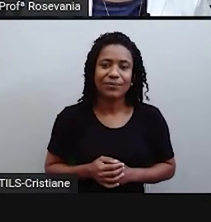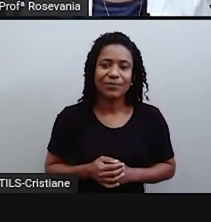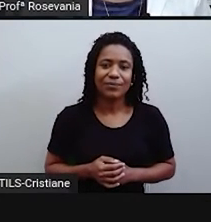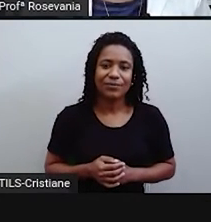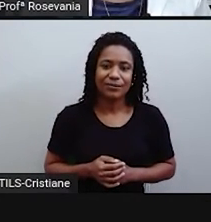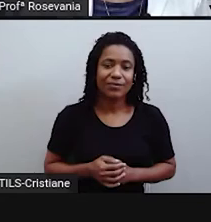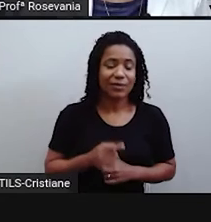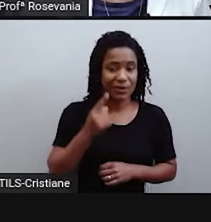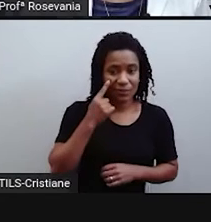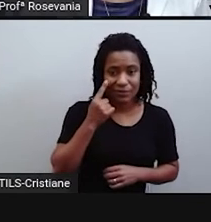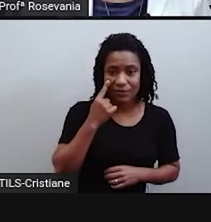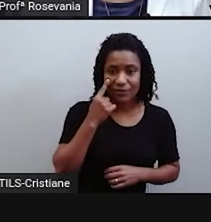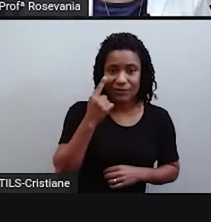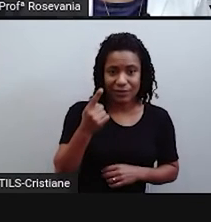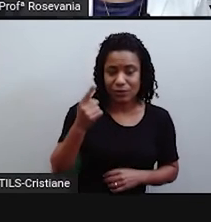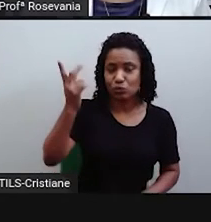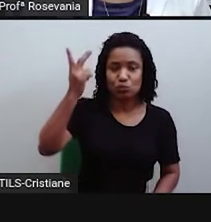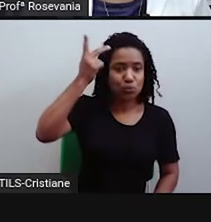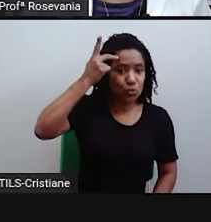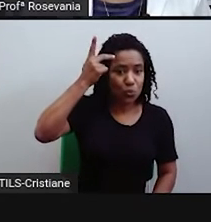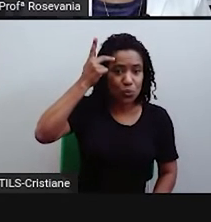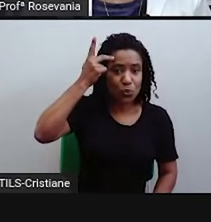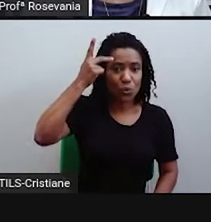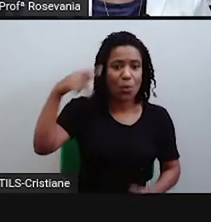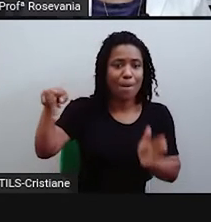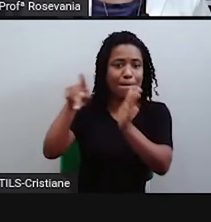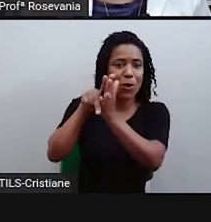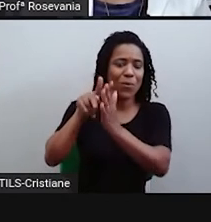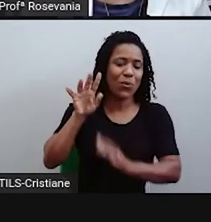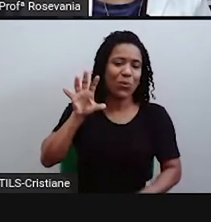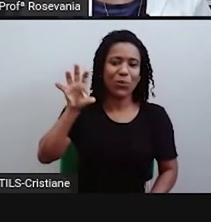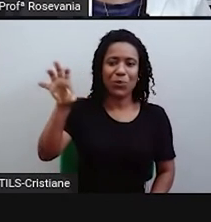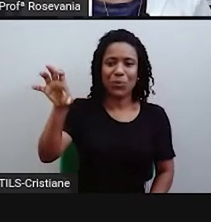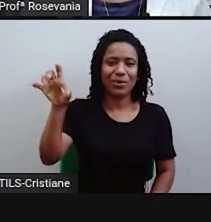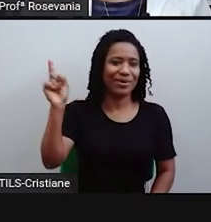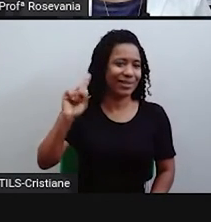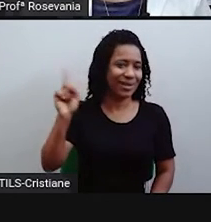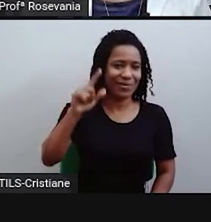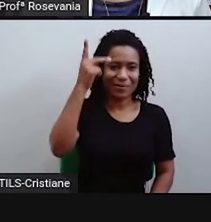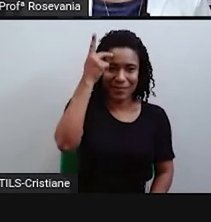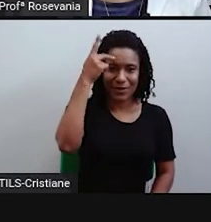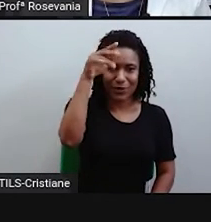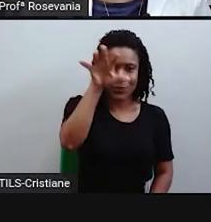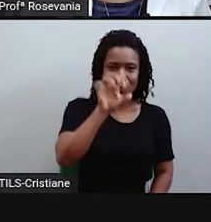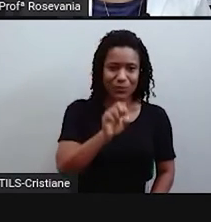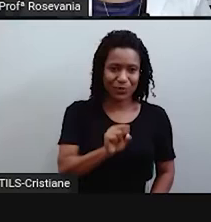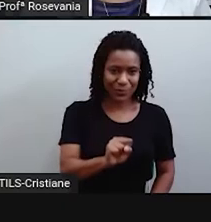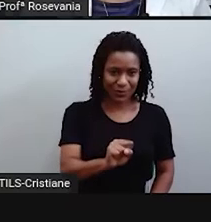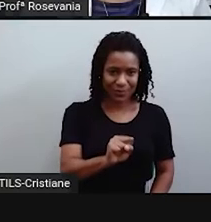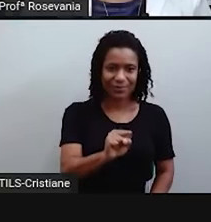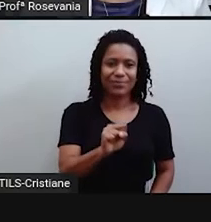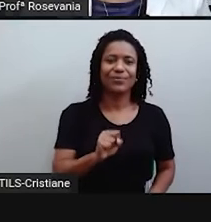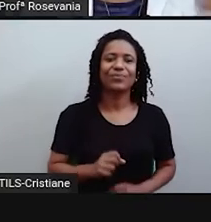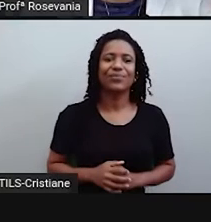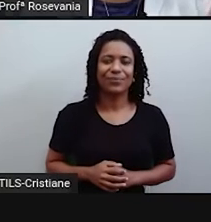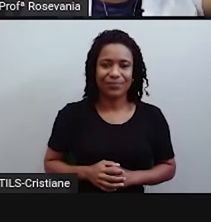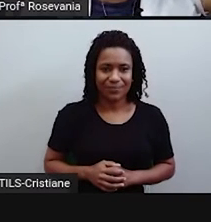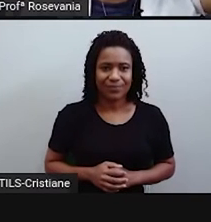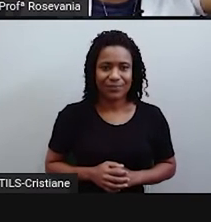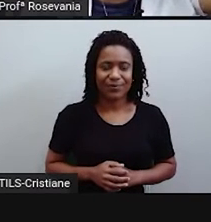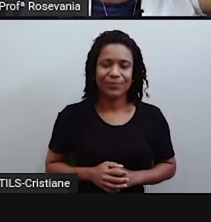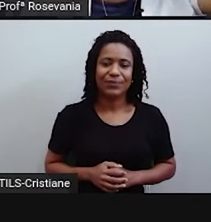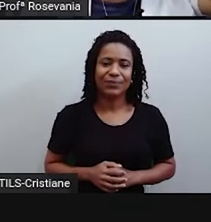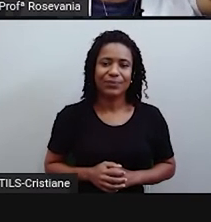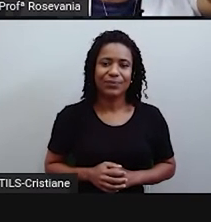o próprio São Paulo já não pertencia a essa região aí, pertencia à região Sul. Então, São Paulo ficou, ora subindo, ora descendo, né, nas